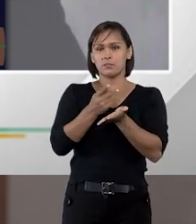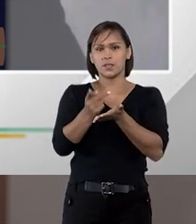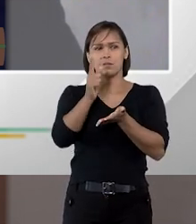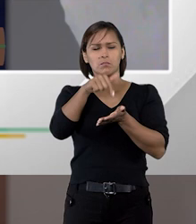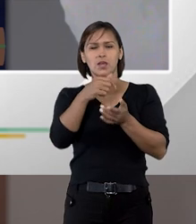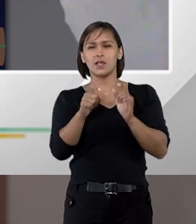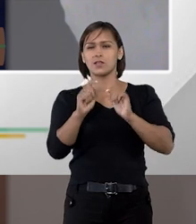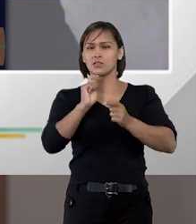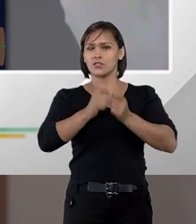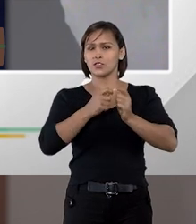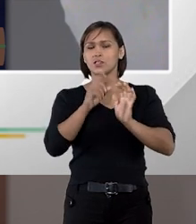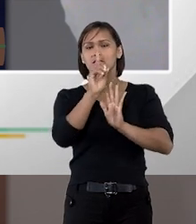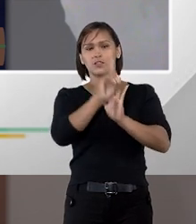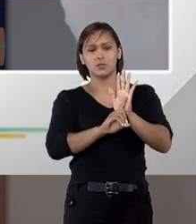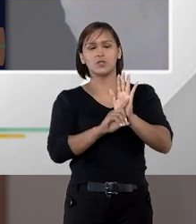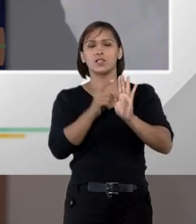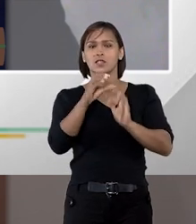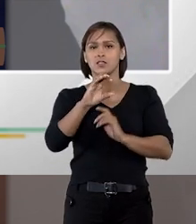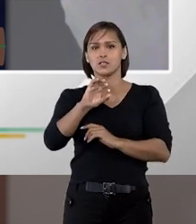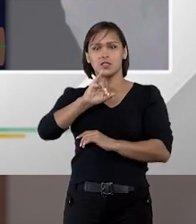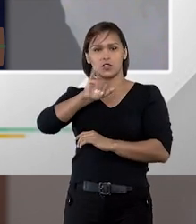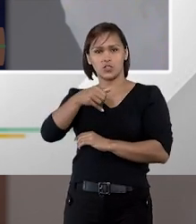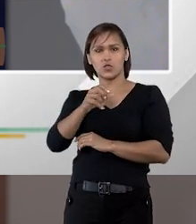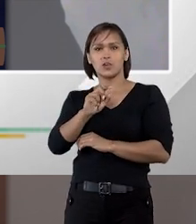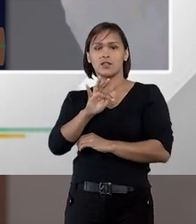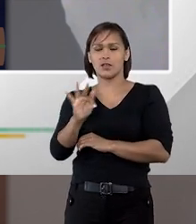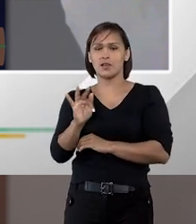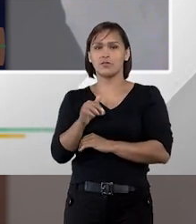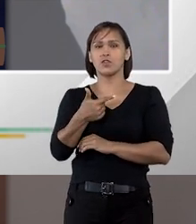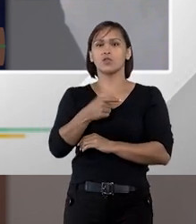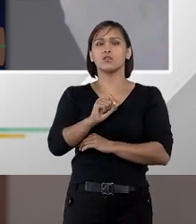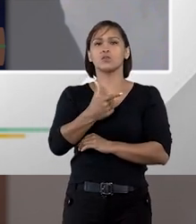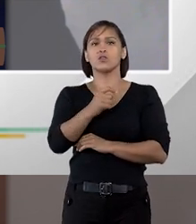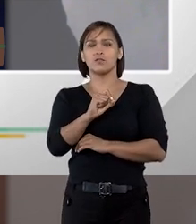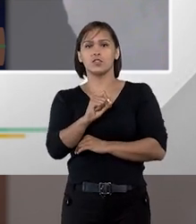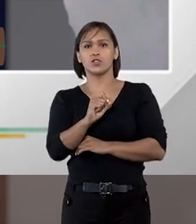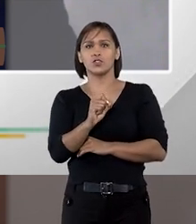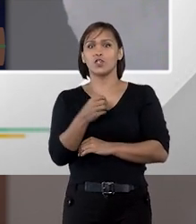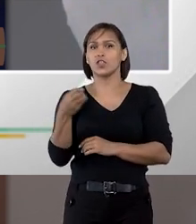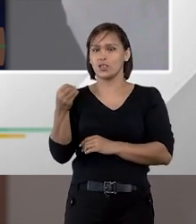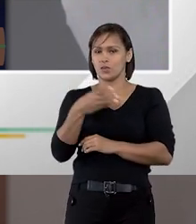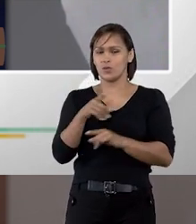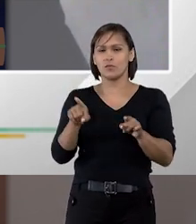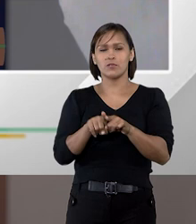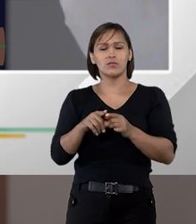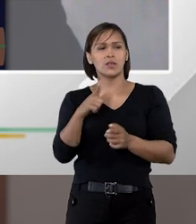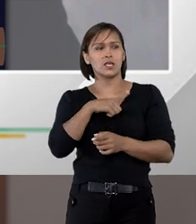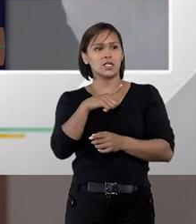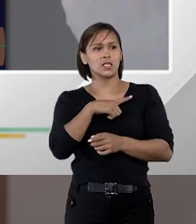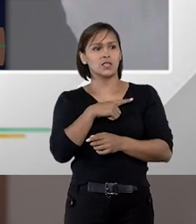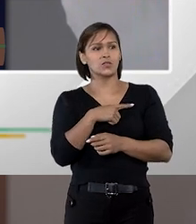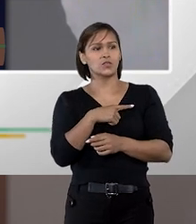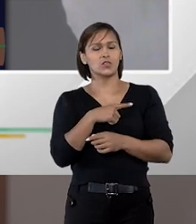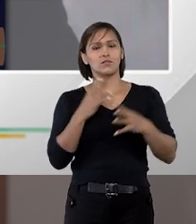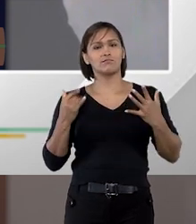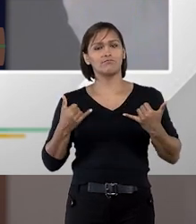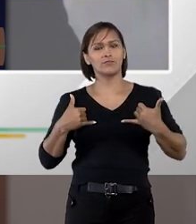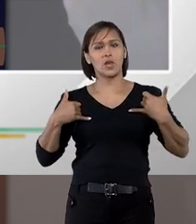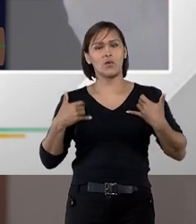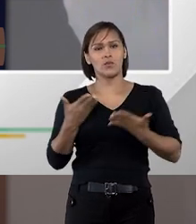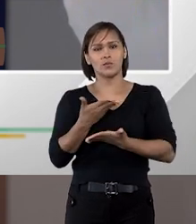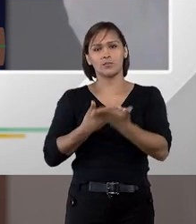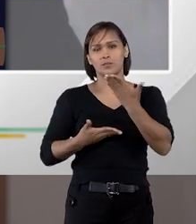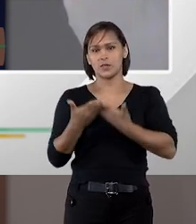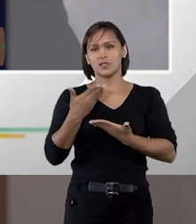de direito administrativo realizada pelo CJF isso foi em 2020 recente eu tive a imensa